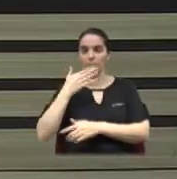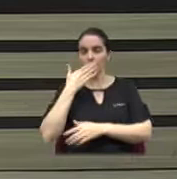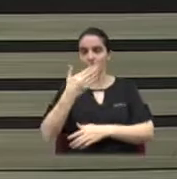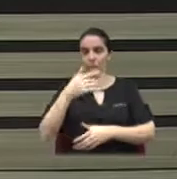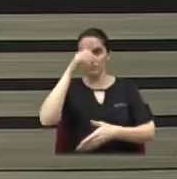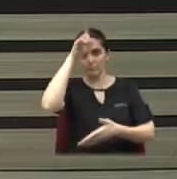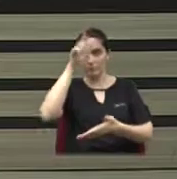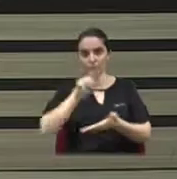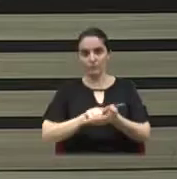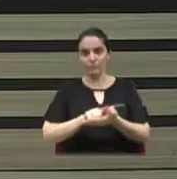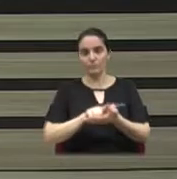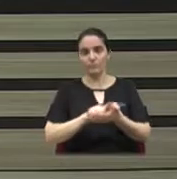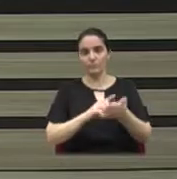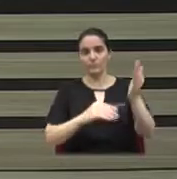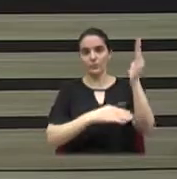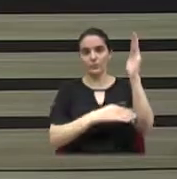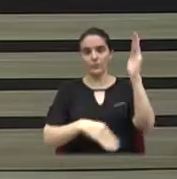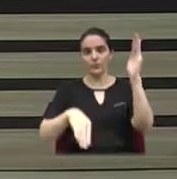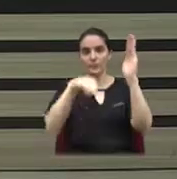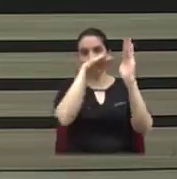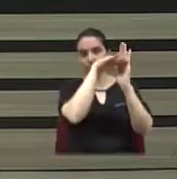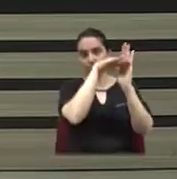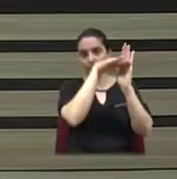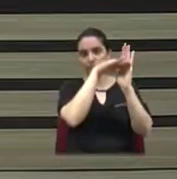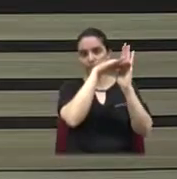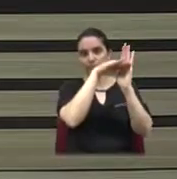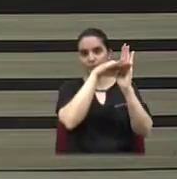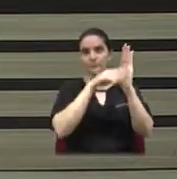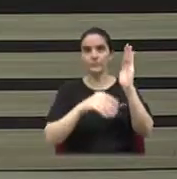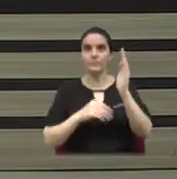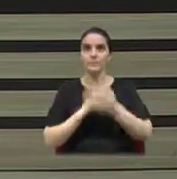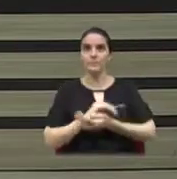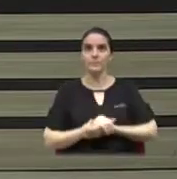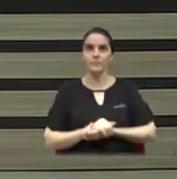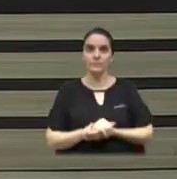para que esse requerimento fosse lido ainda hoje.